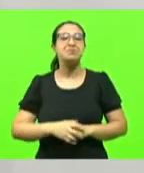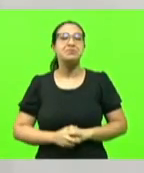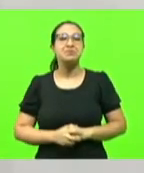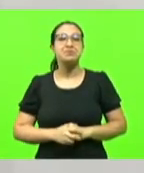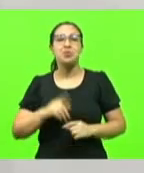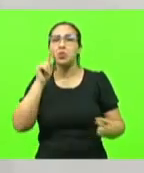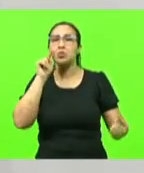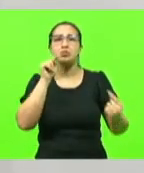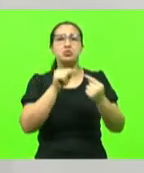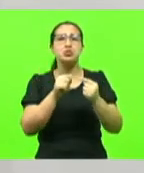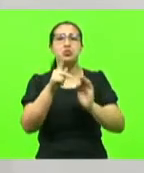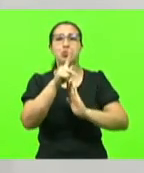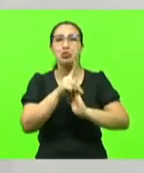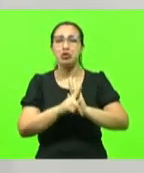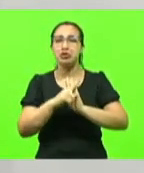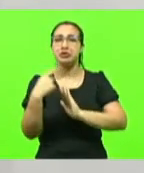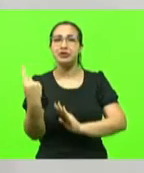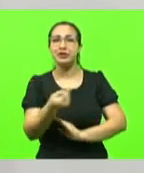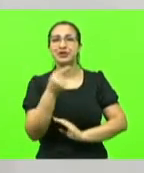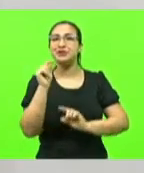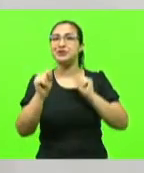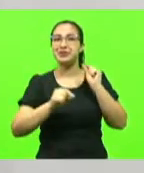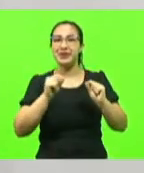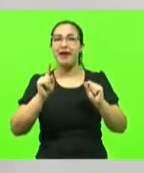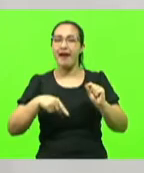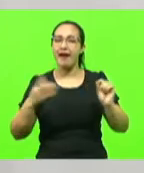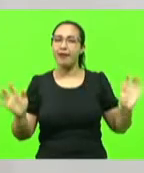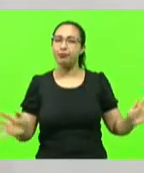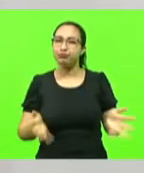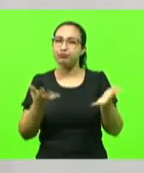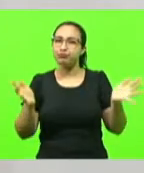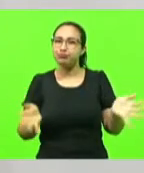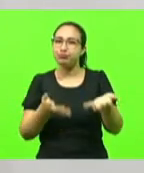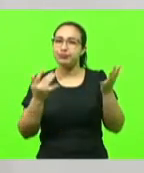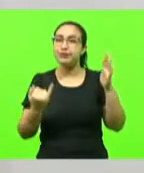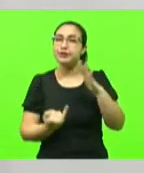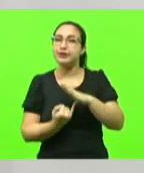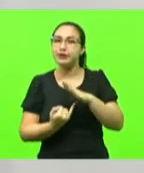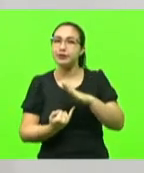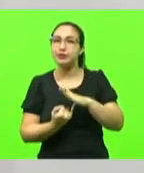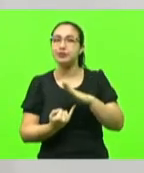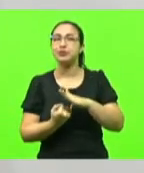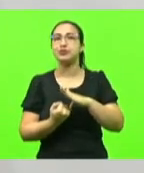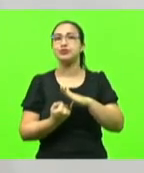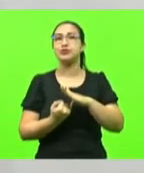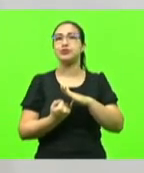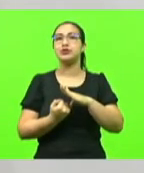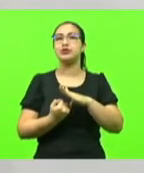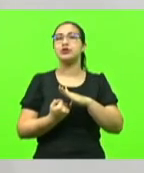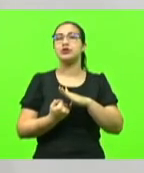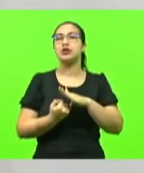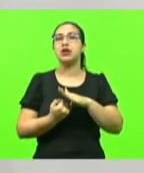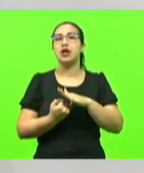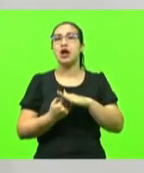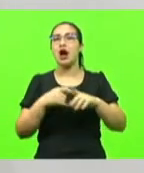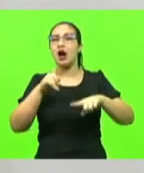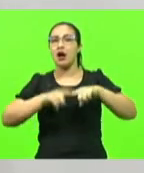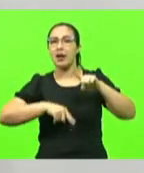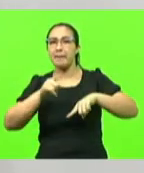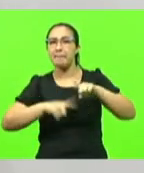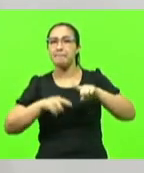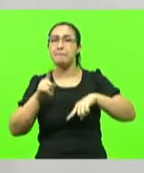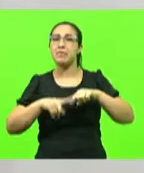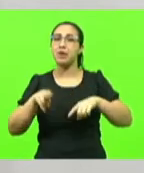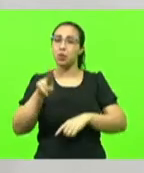objetivo do nosso projeto é também estimular a implantação de indústrias de equipamentos e materiais utilizados nos sistemas de